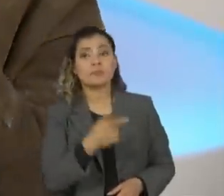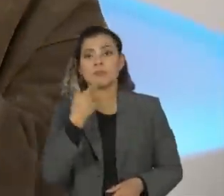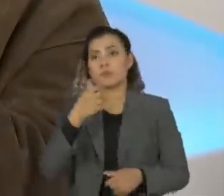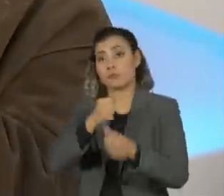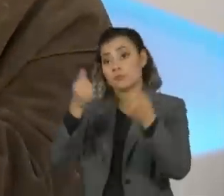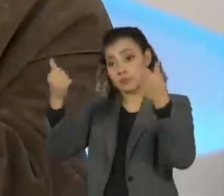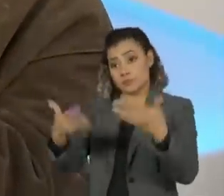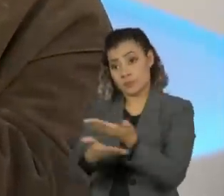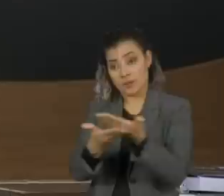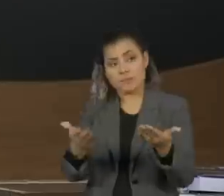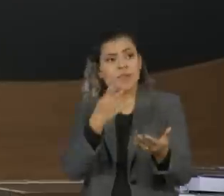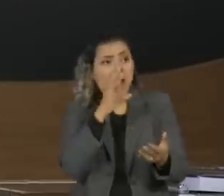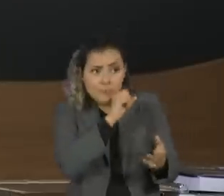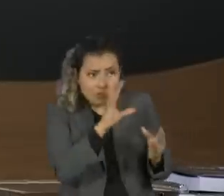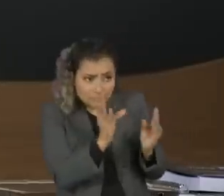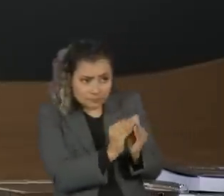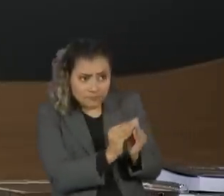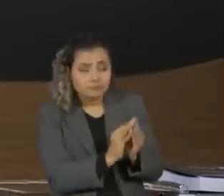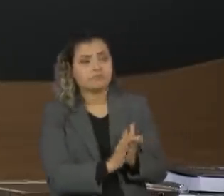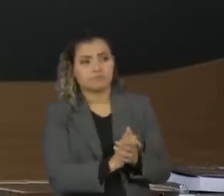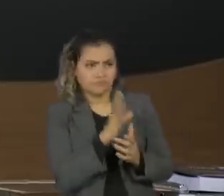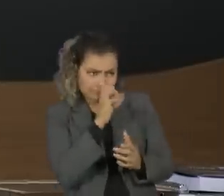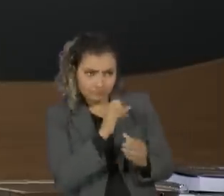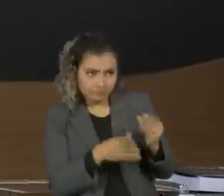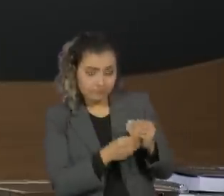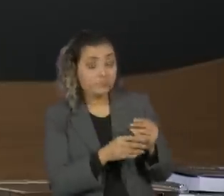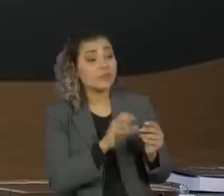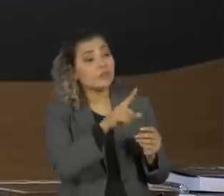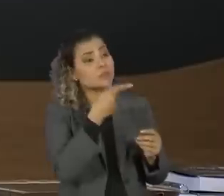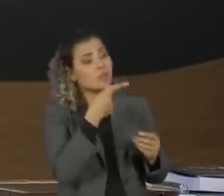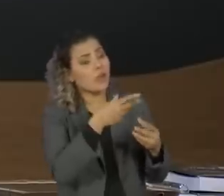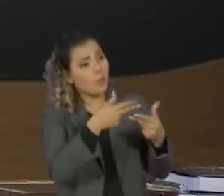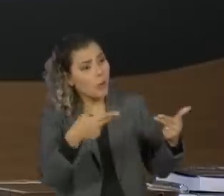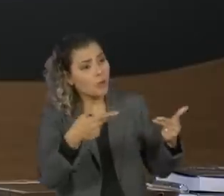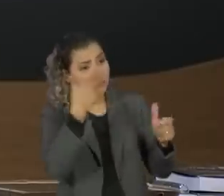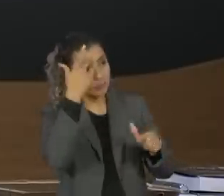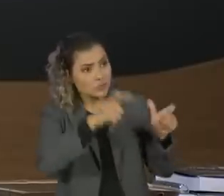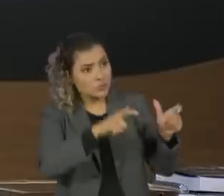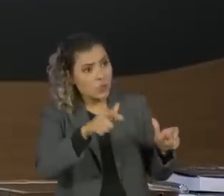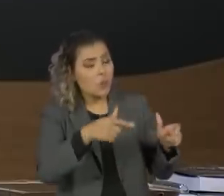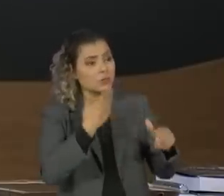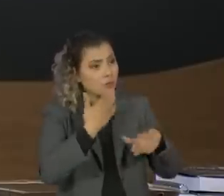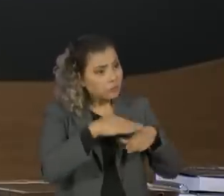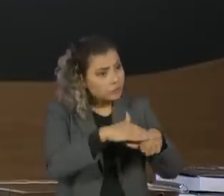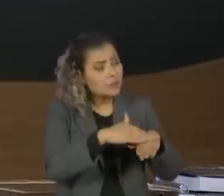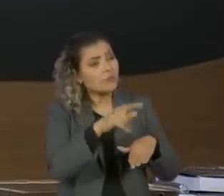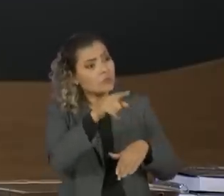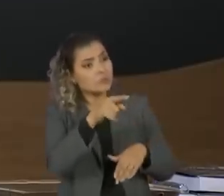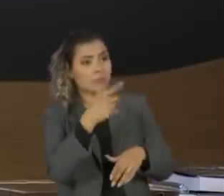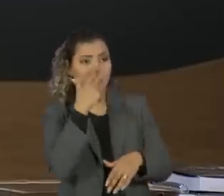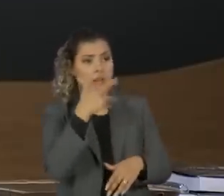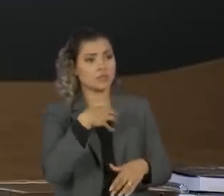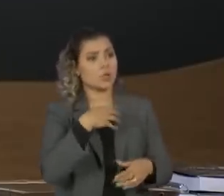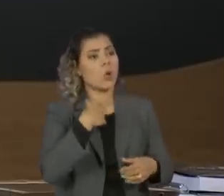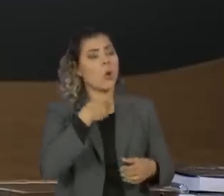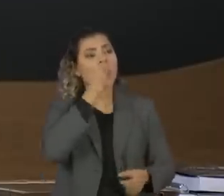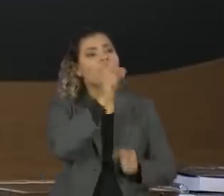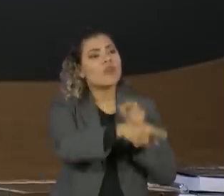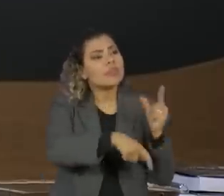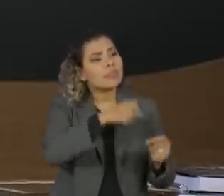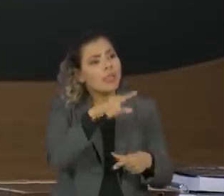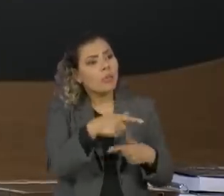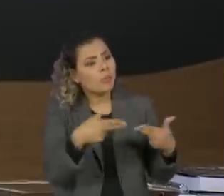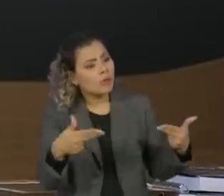claro isso. Deixa eu só terminar e aí você já corrigiu. Se você tem alguma coisa para dizer para essas pessoas a quem você, de alguma maneira, pode ter ofendido ou